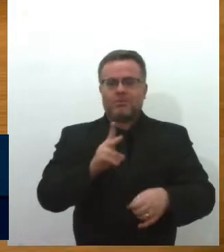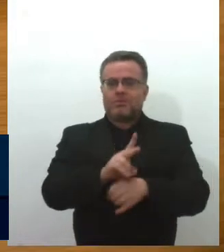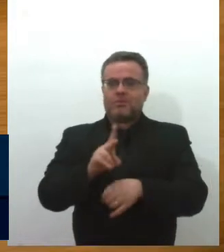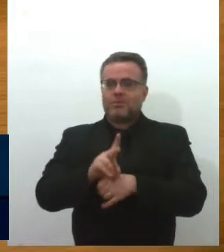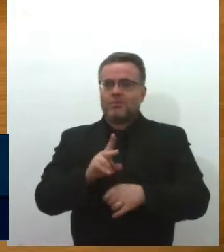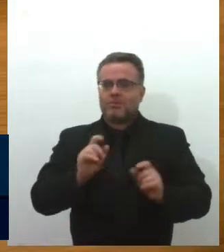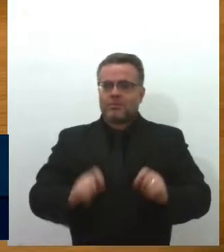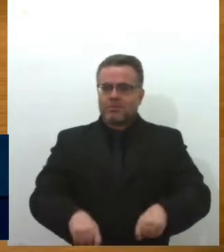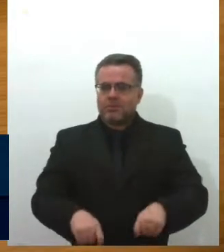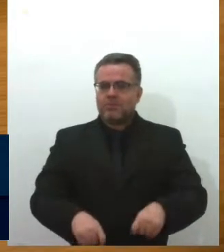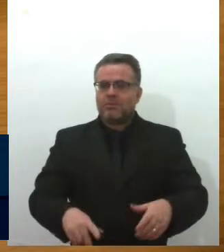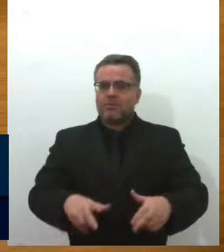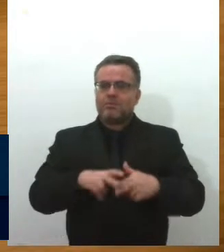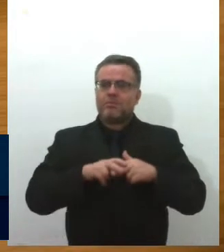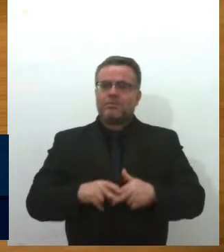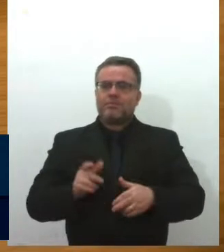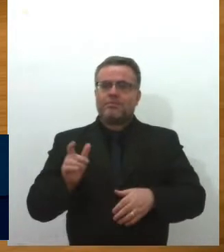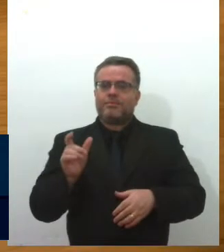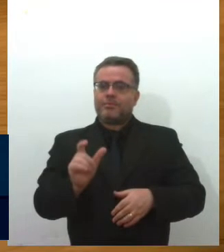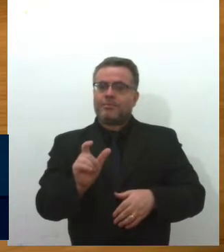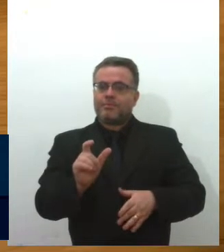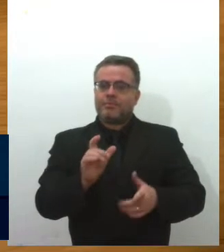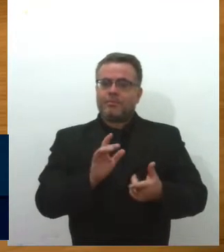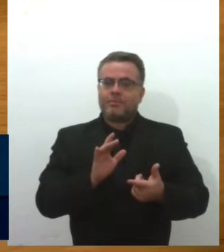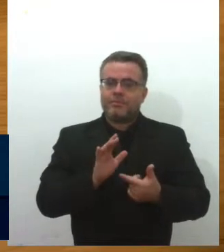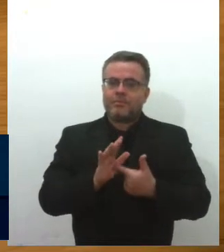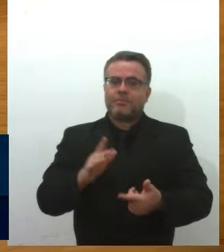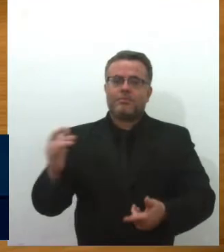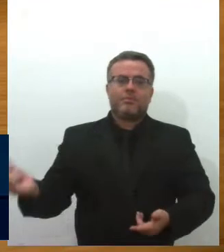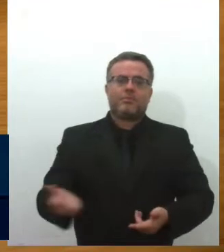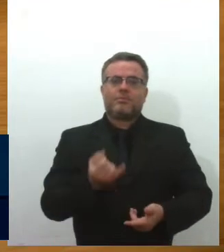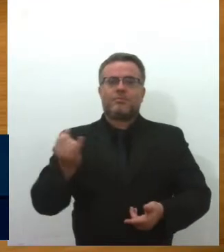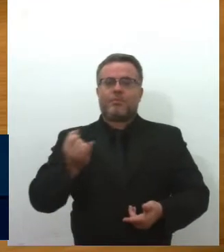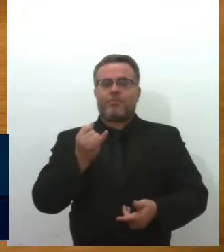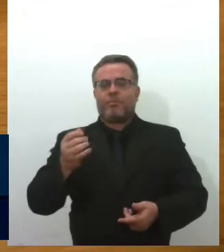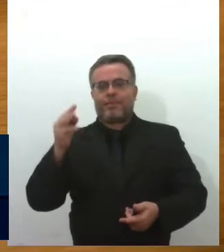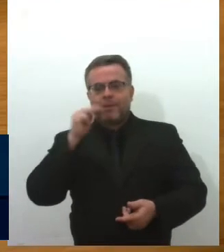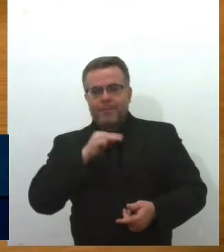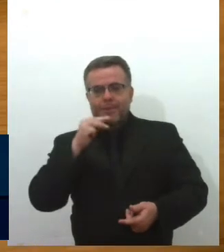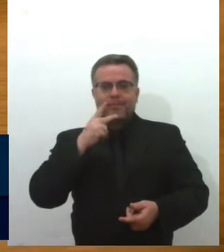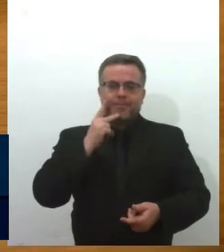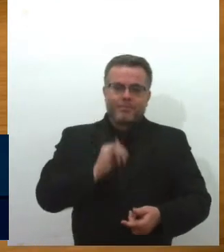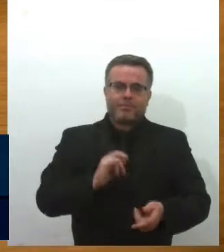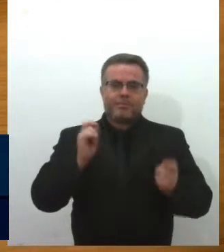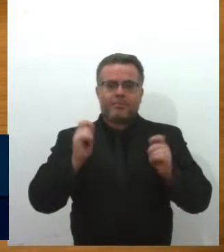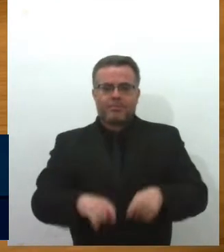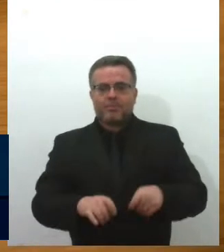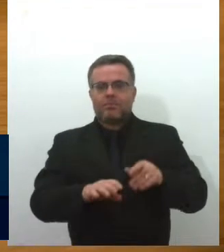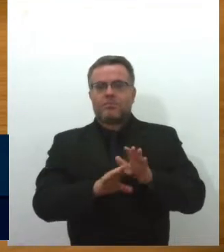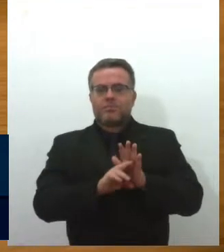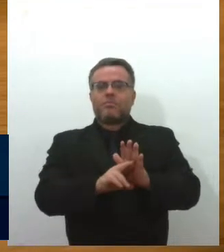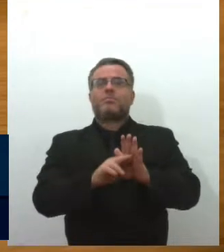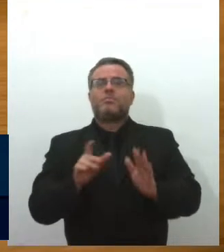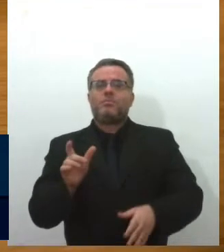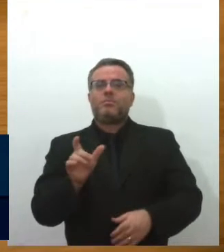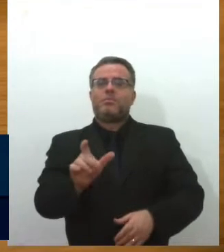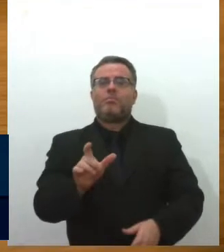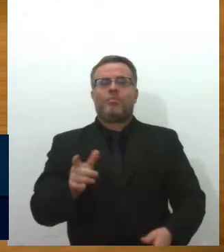então essa carteirinha foi muito importante para que mães e pais se sintam representados com a nossa